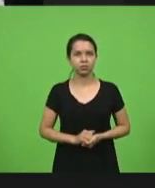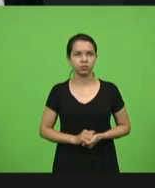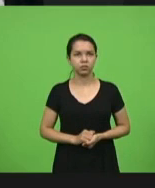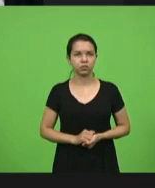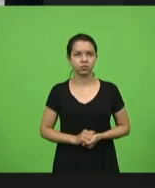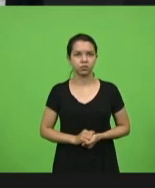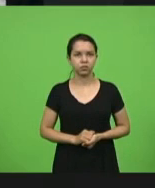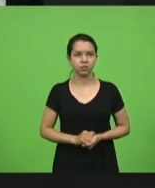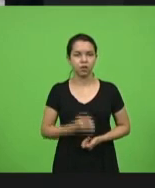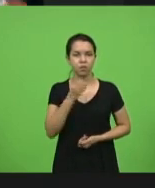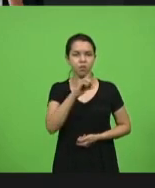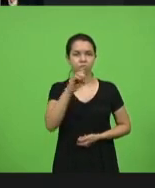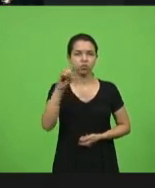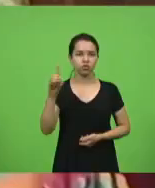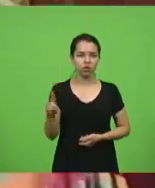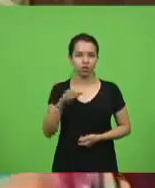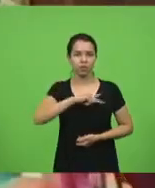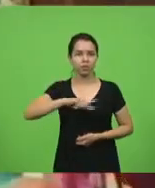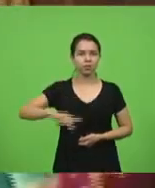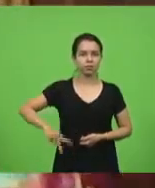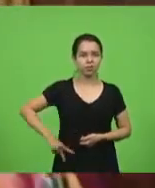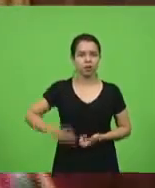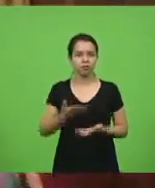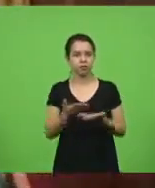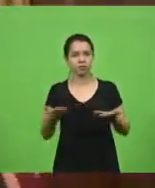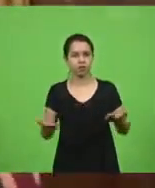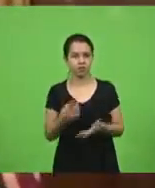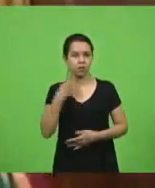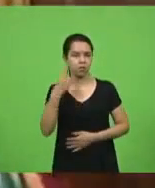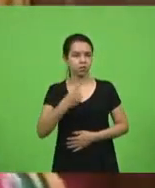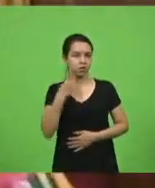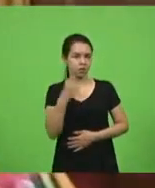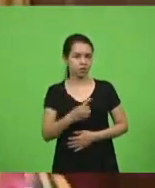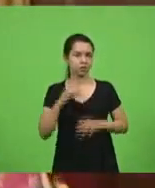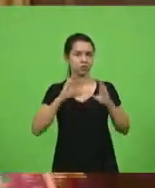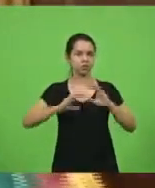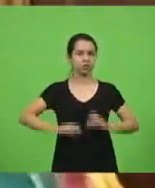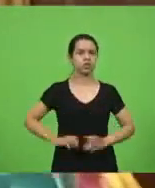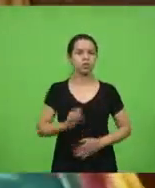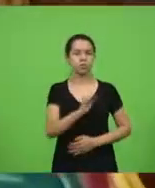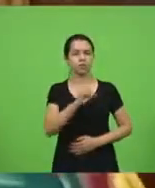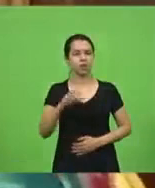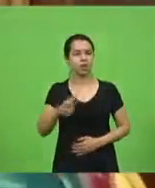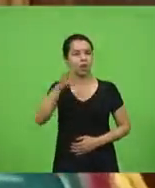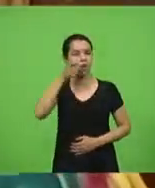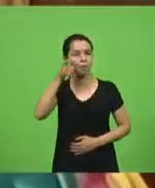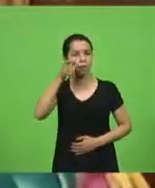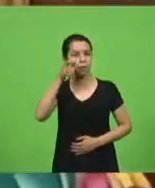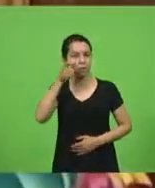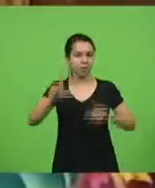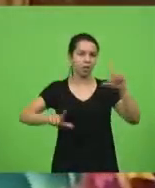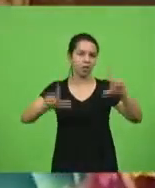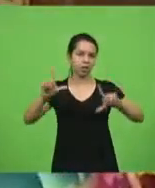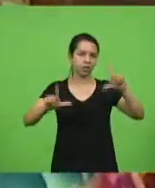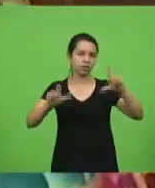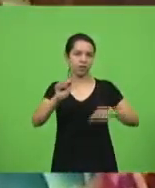Bom dia, senhor presidente, senhores deputados, cidadão catarinense que nos acompanha pela TVA.